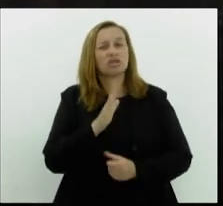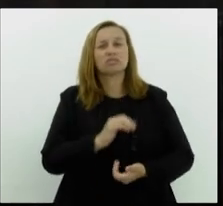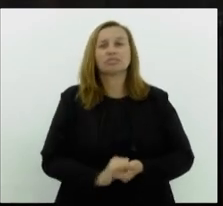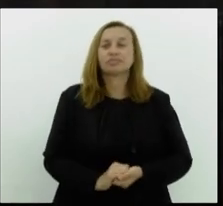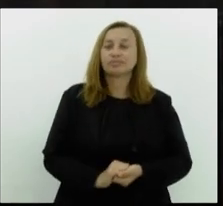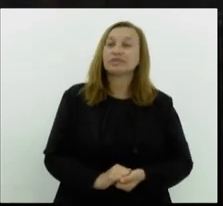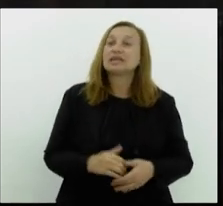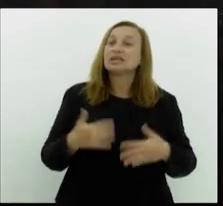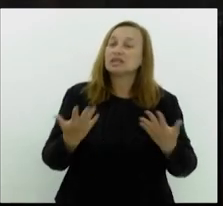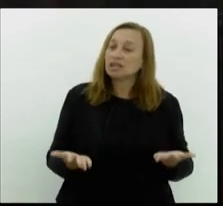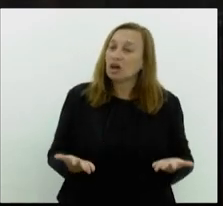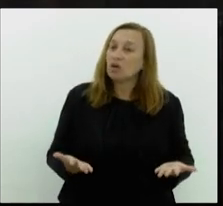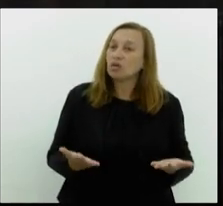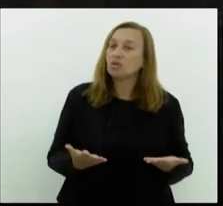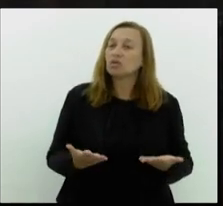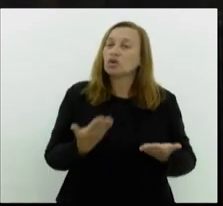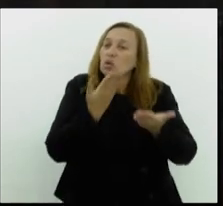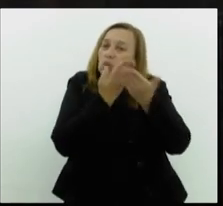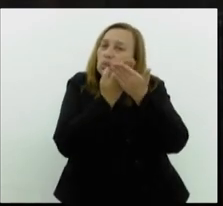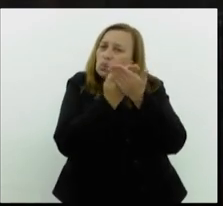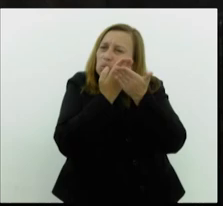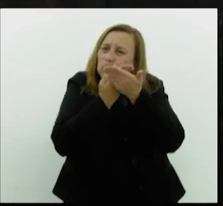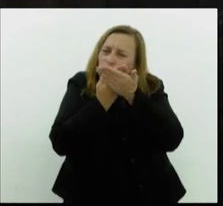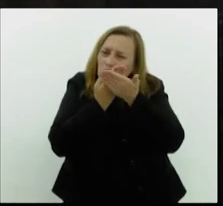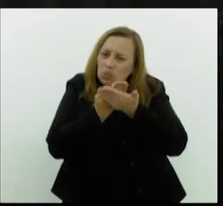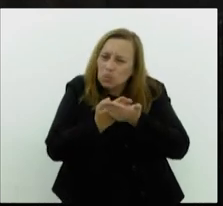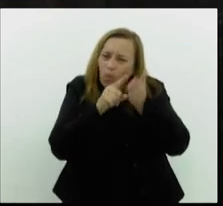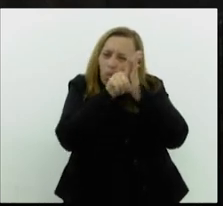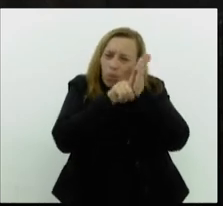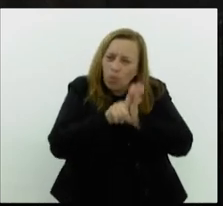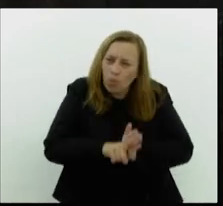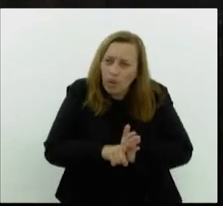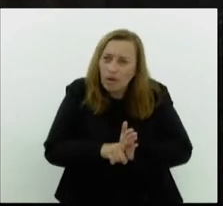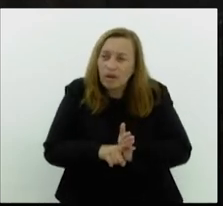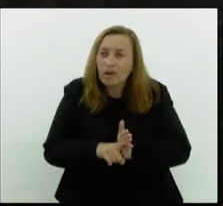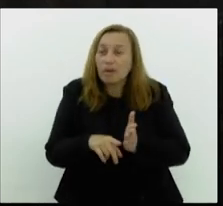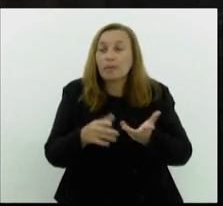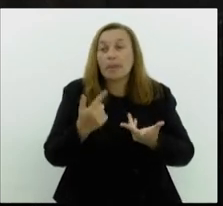Então, eu vou fazer uns estudos para correlacionar